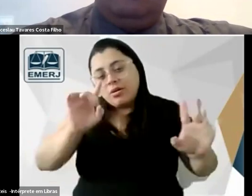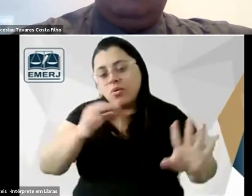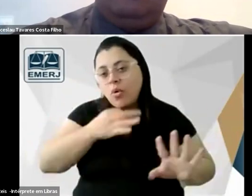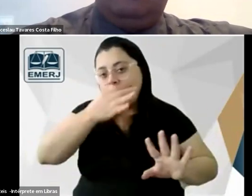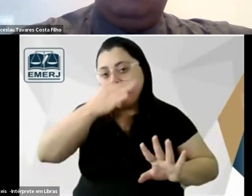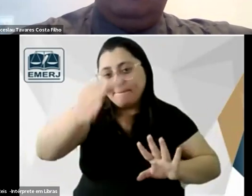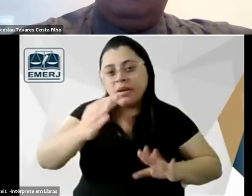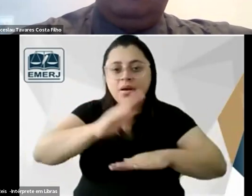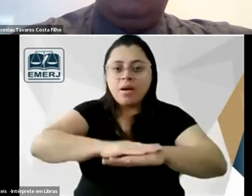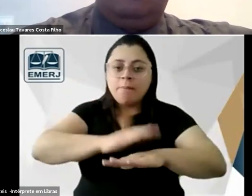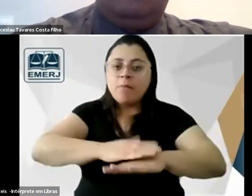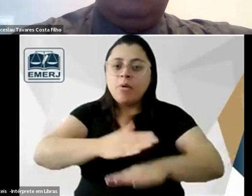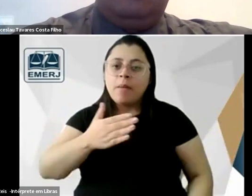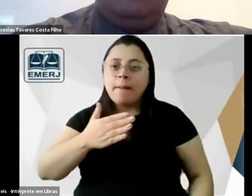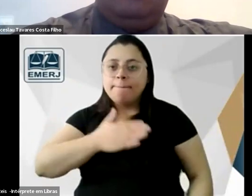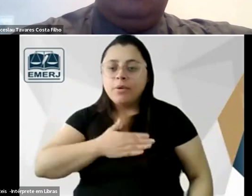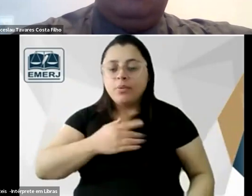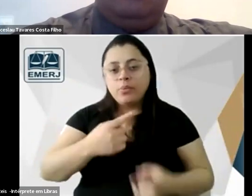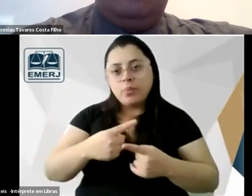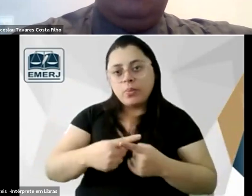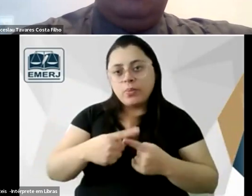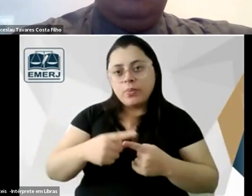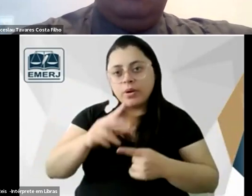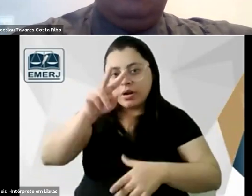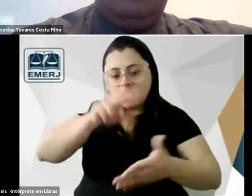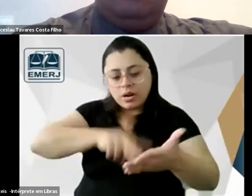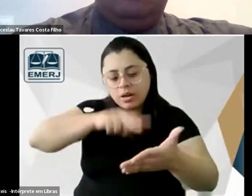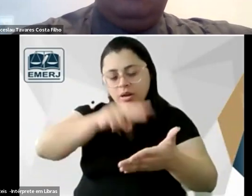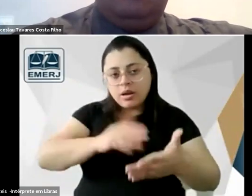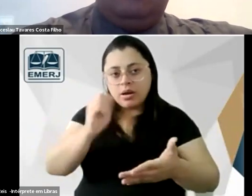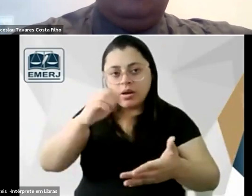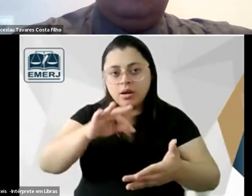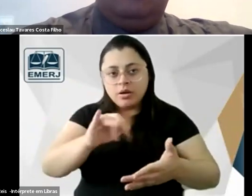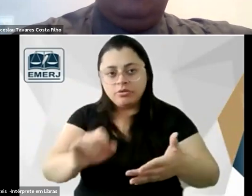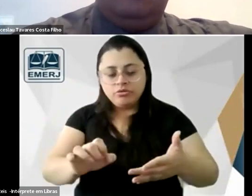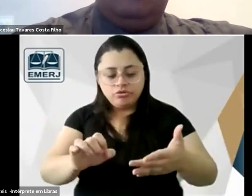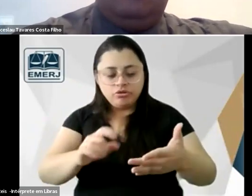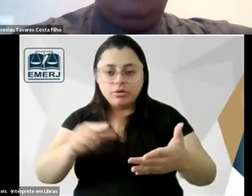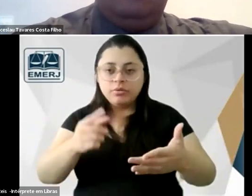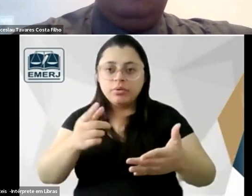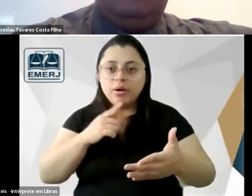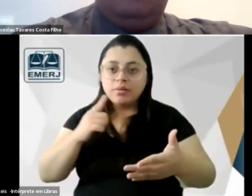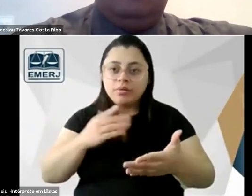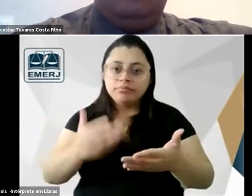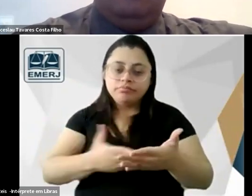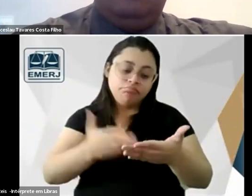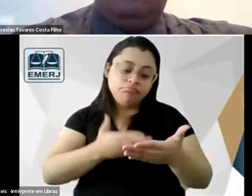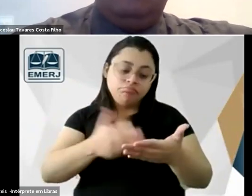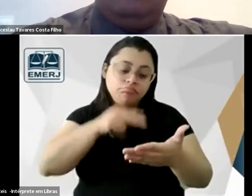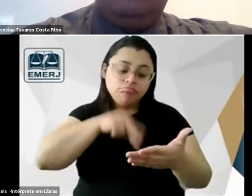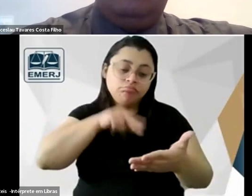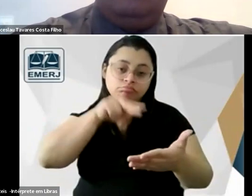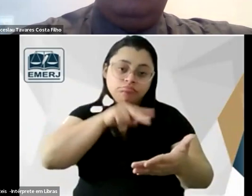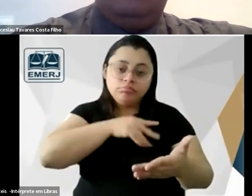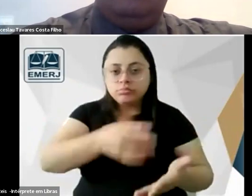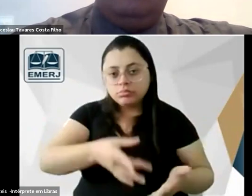uma lógica das normas porque ele vinha lendo muito Kant e o Kelsen também é um leitor assíduo do Kant mas agora